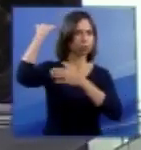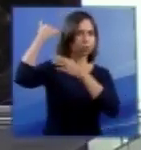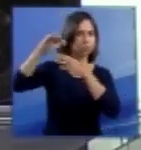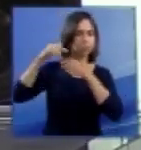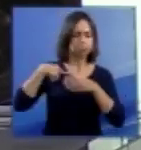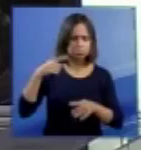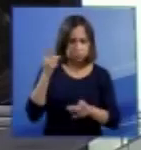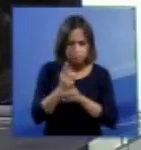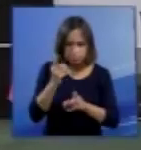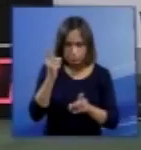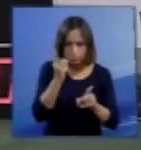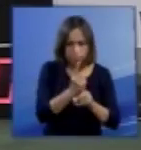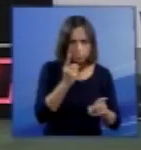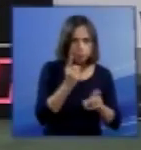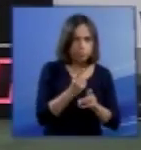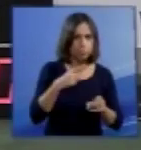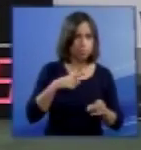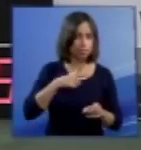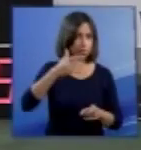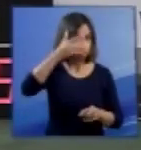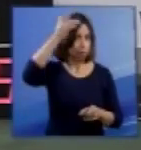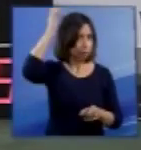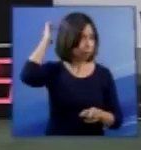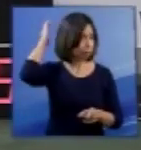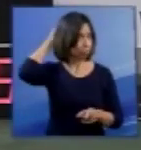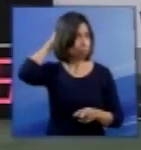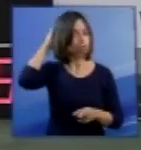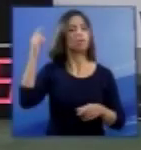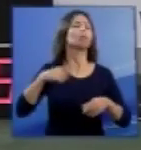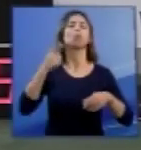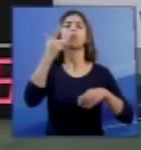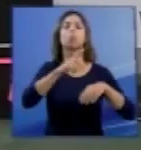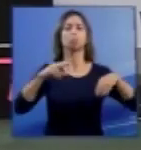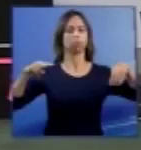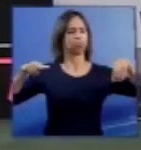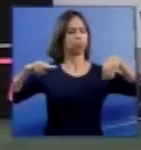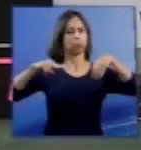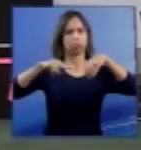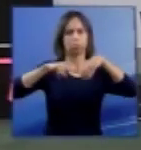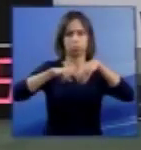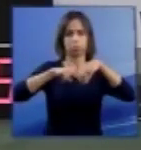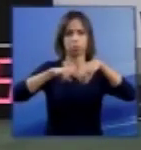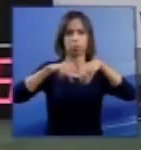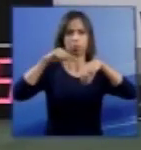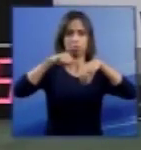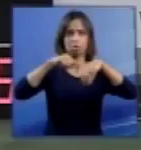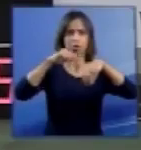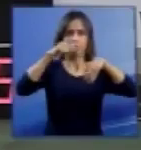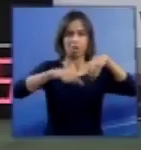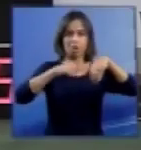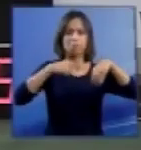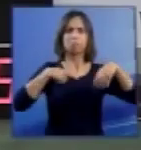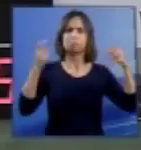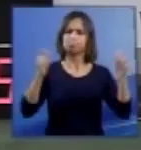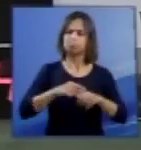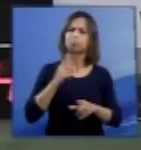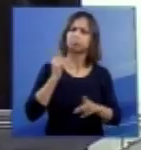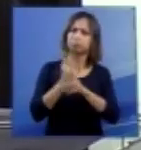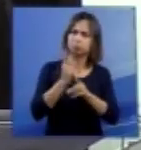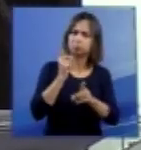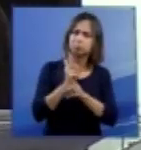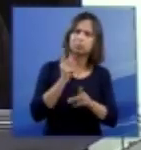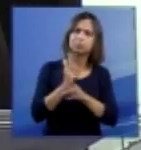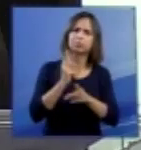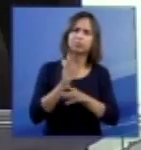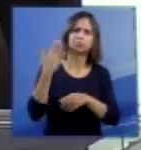percebendo que o córtex cerebral e a tomografia computadorizada veio mostrar que muitos indivíduos sem atuação de córtex, a